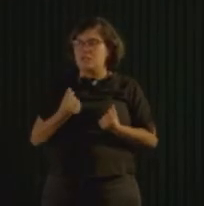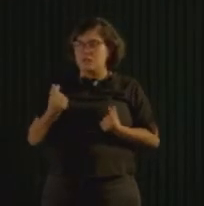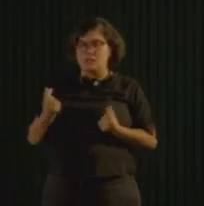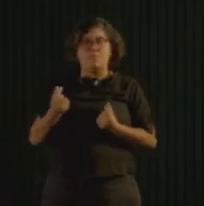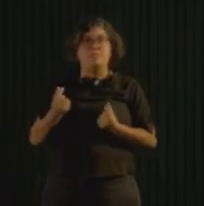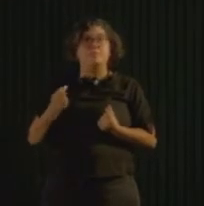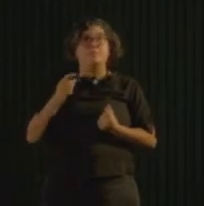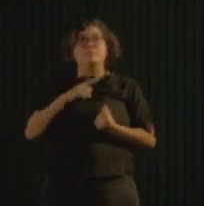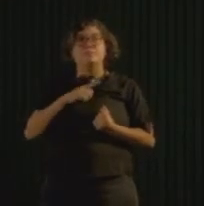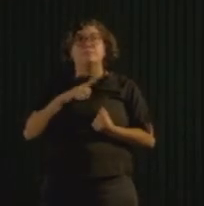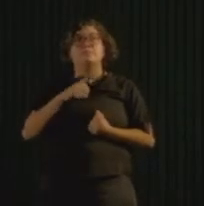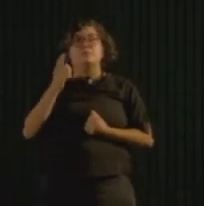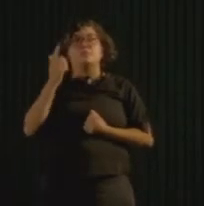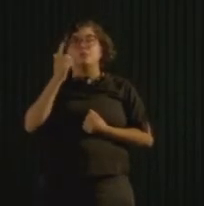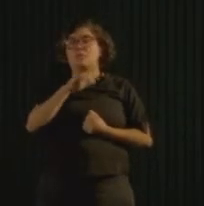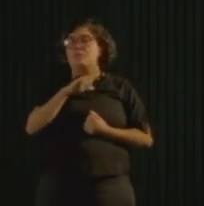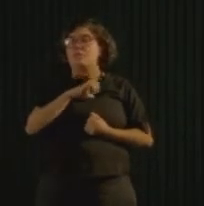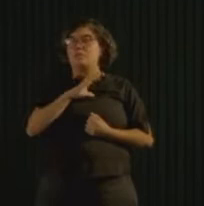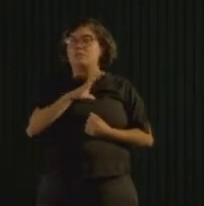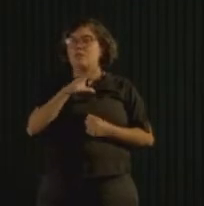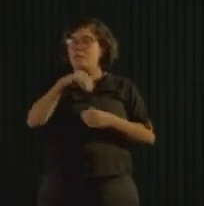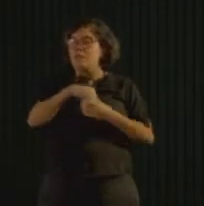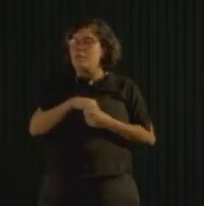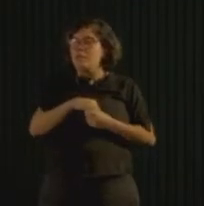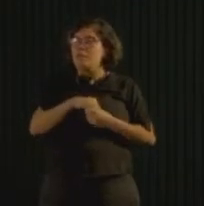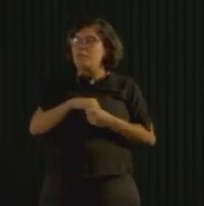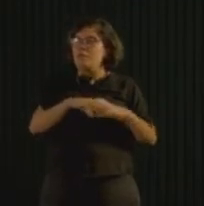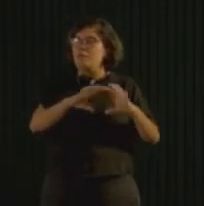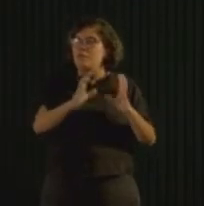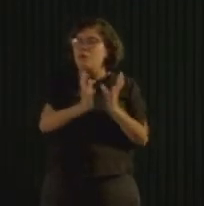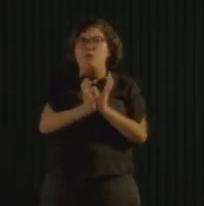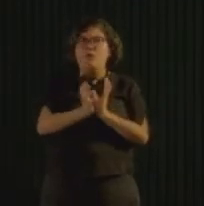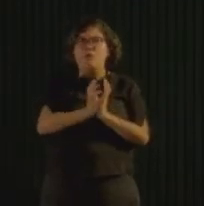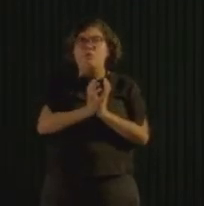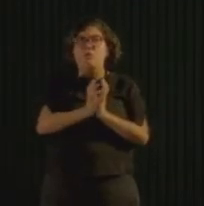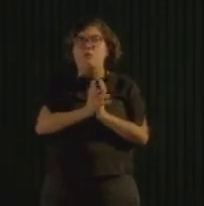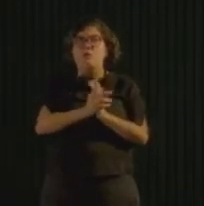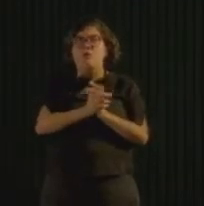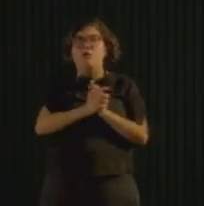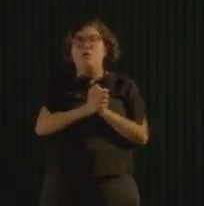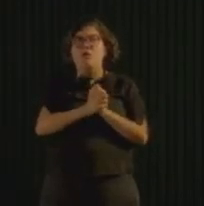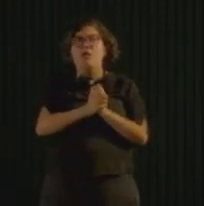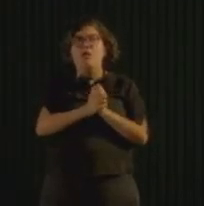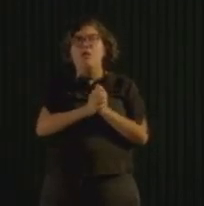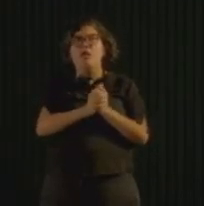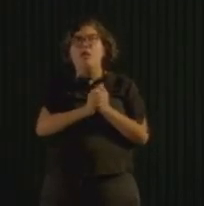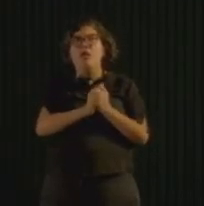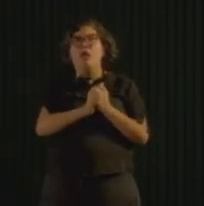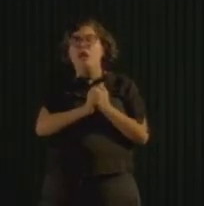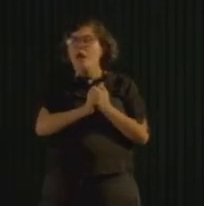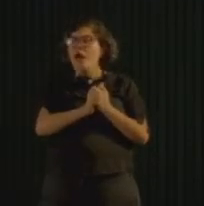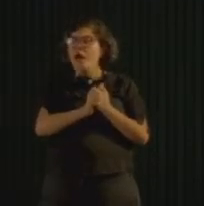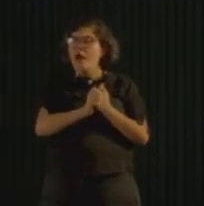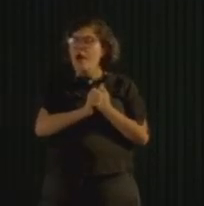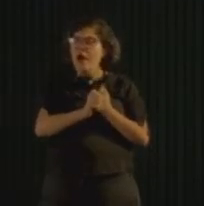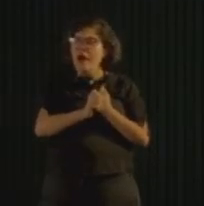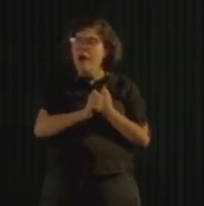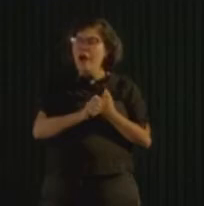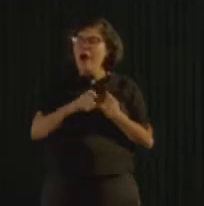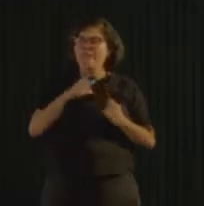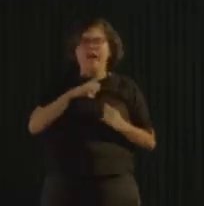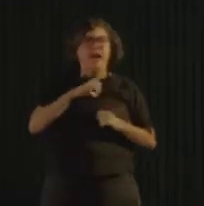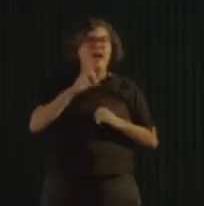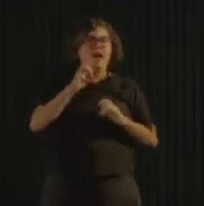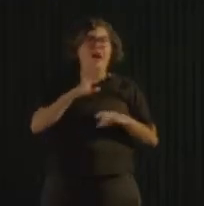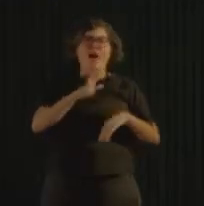cooperativa no Recife, que fica naquele canal, que eu mostrei logo no início, o canal da Ruda, formada só por mulheres.